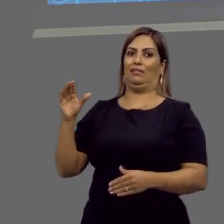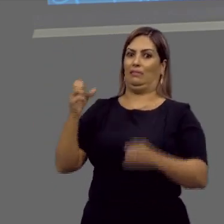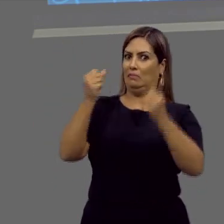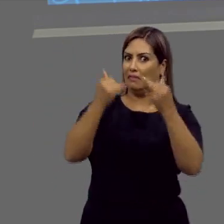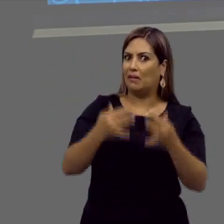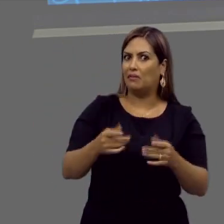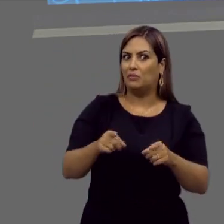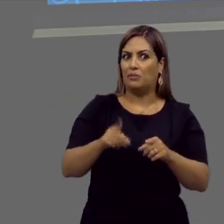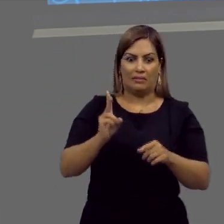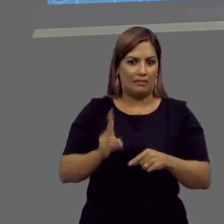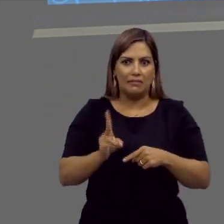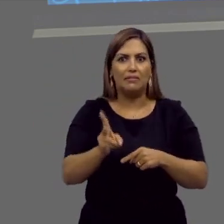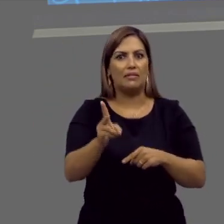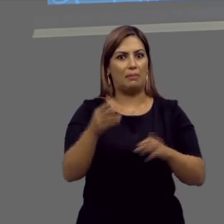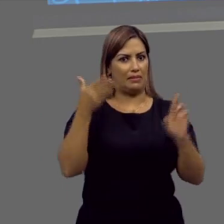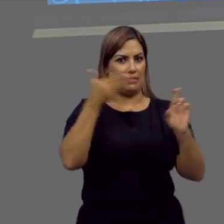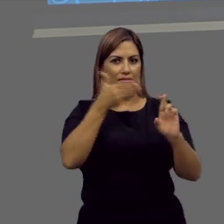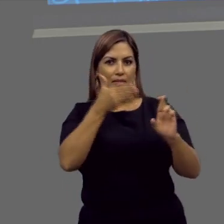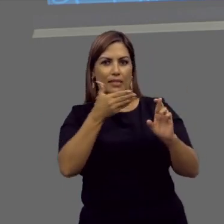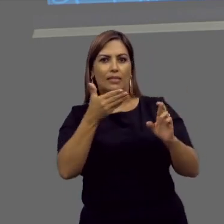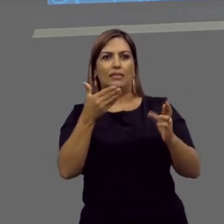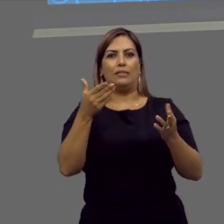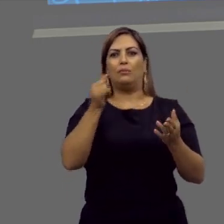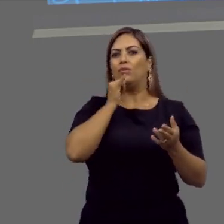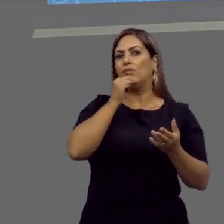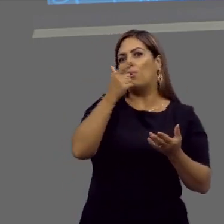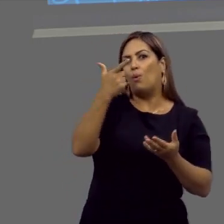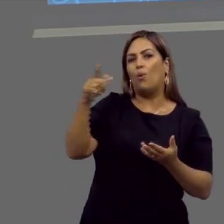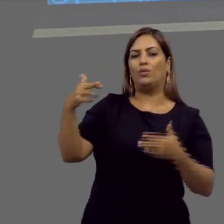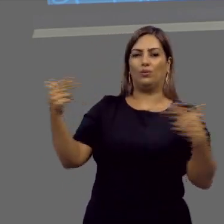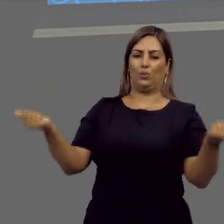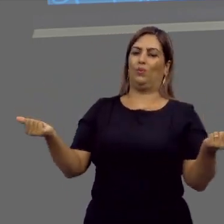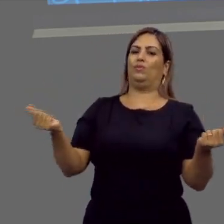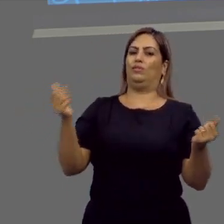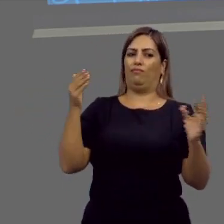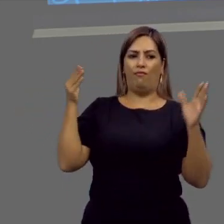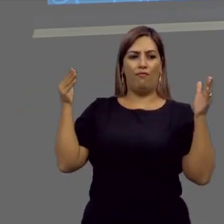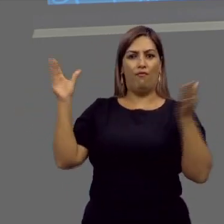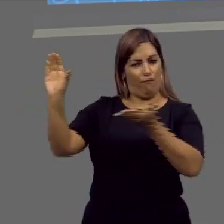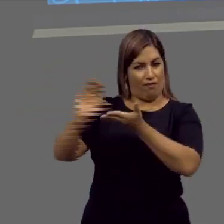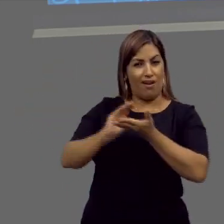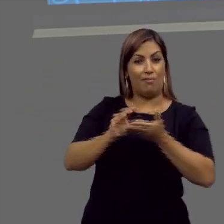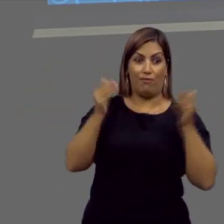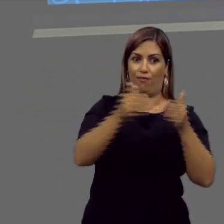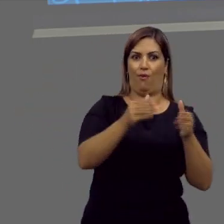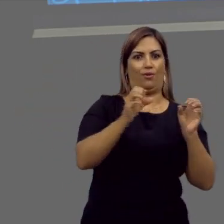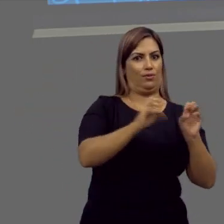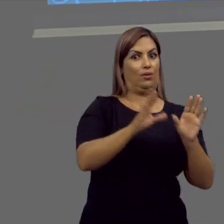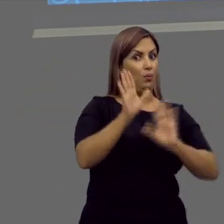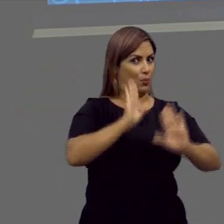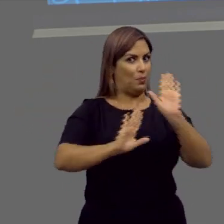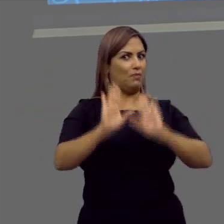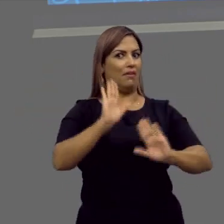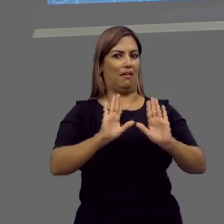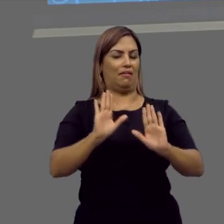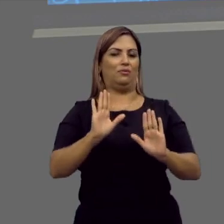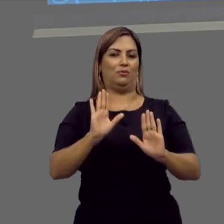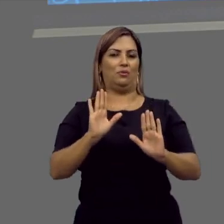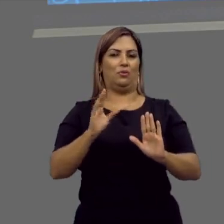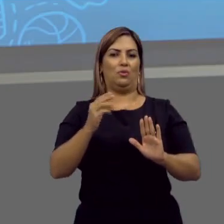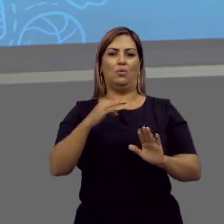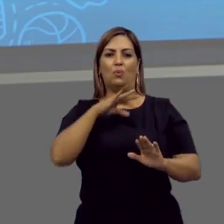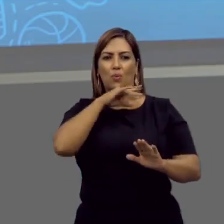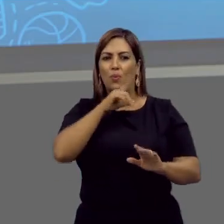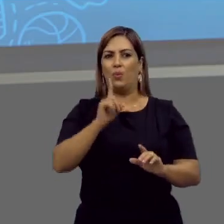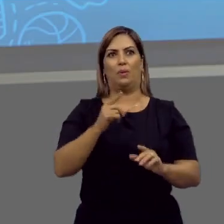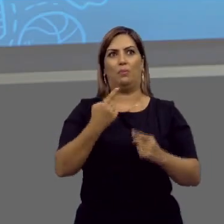Falado. Porque nem sempre as referências de verbas, entre outras coisas, são destinadas. Só tomem bastante cuidado na hora de falar isso na sua